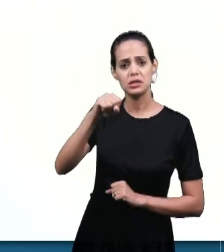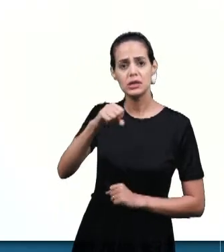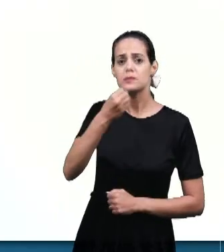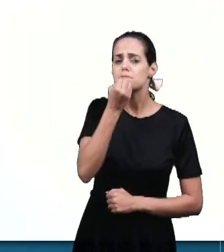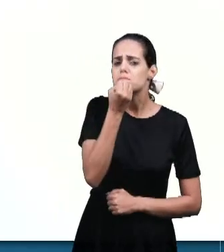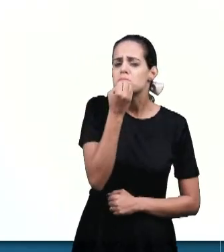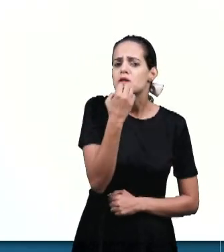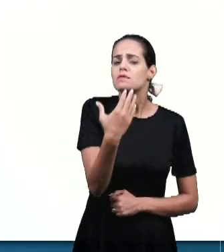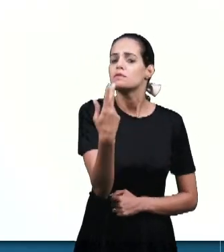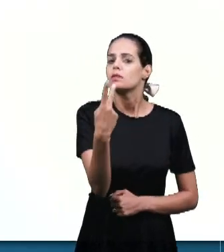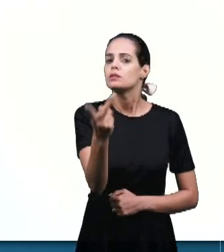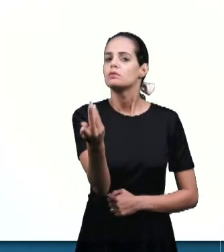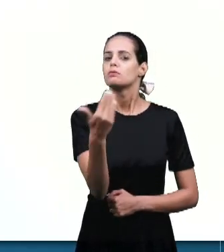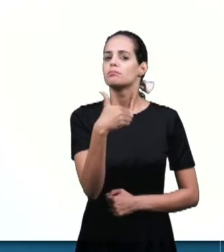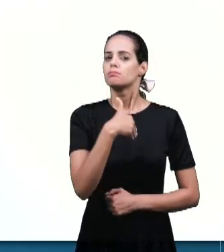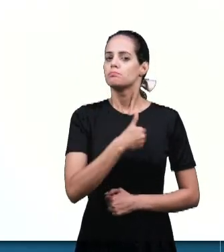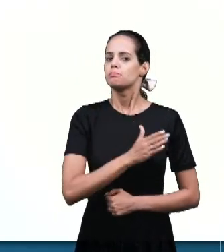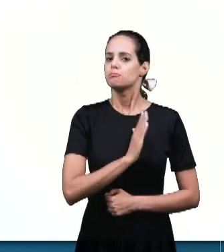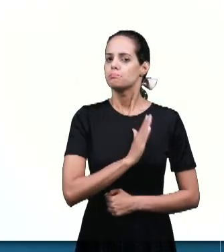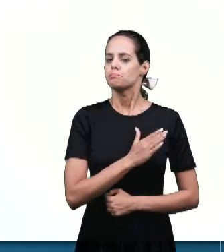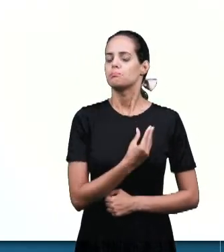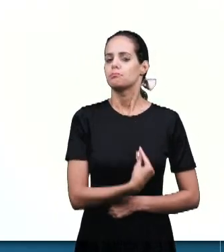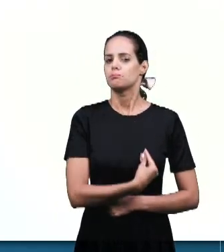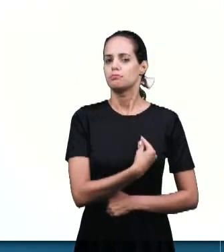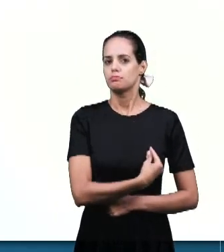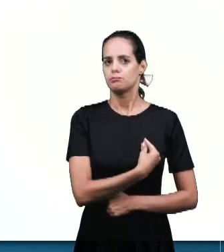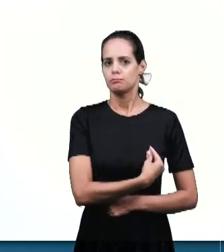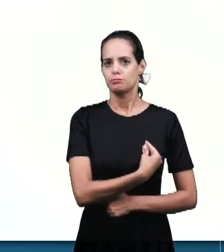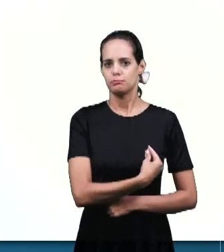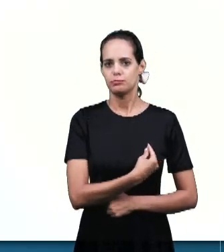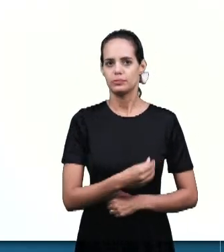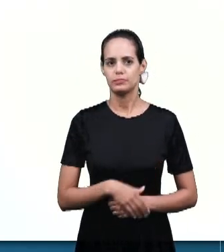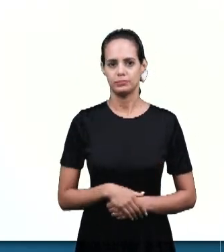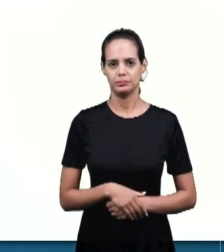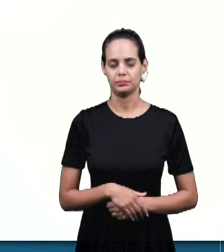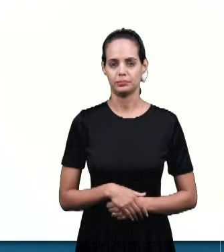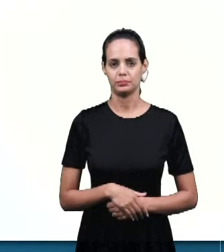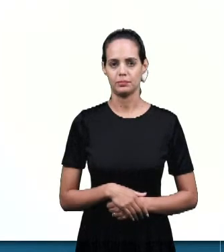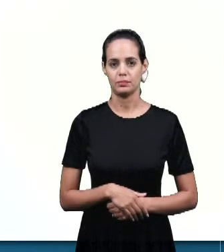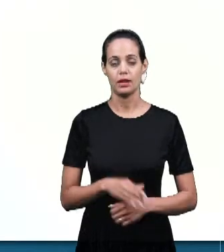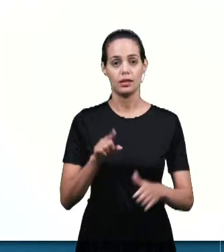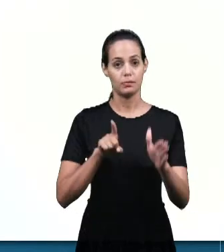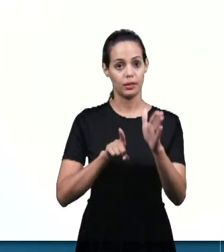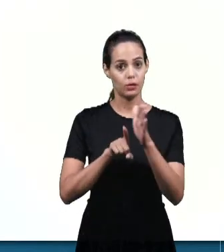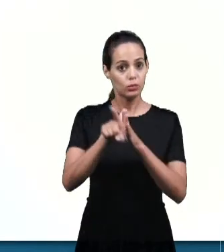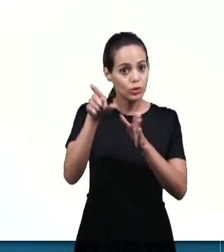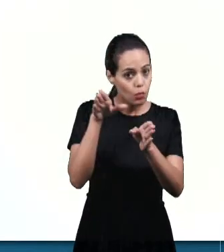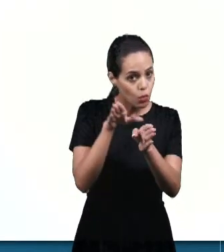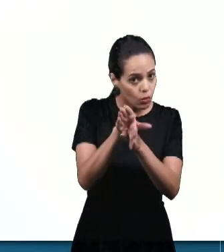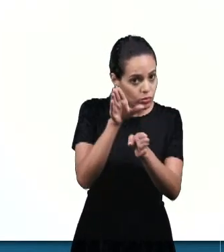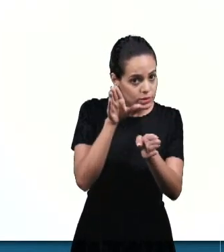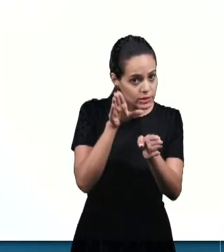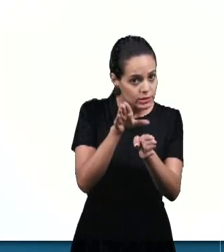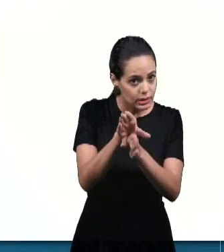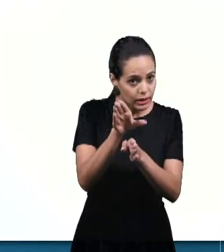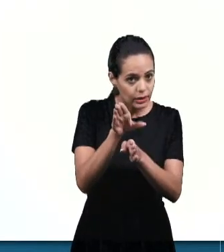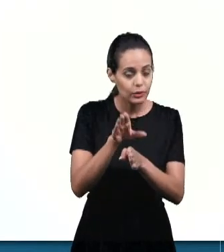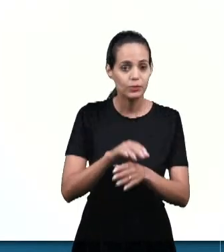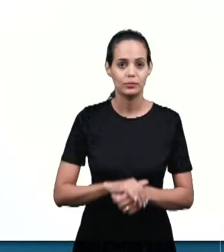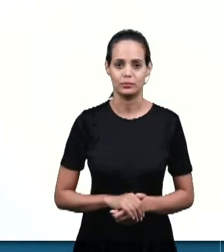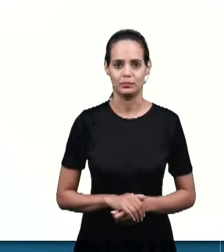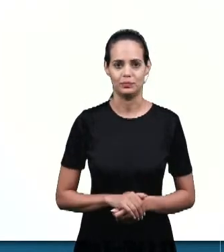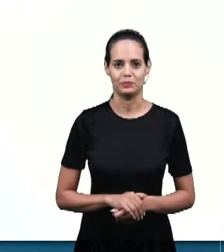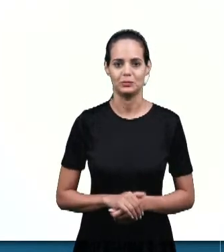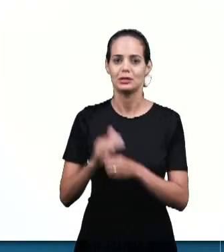sua vida E a pergunta Encerra Fazendo uma recomendação Dizendo assim Dê glória